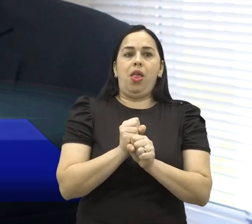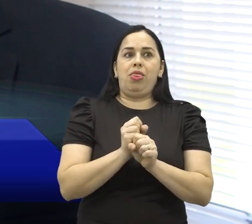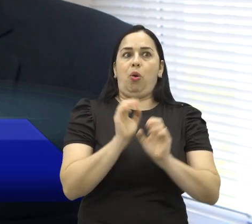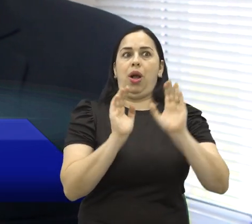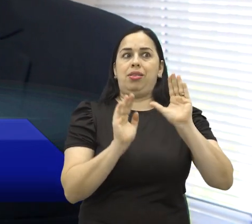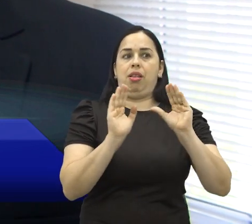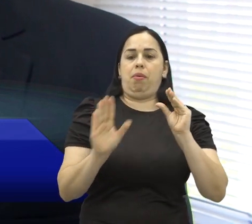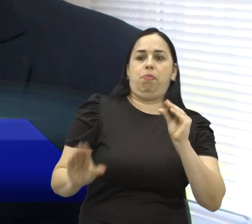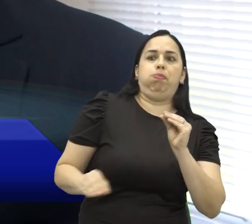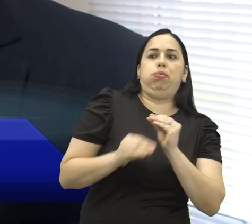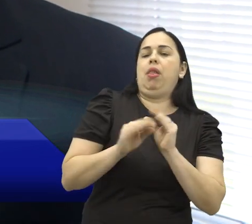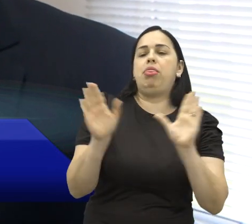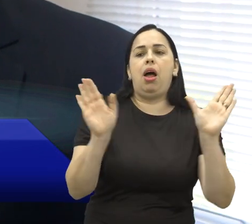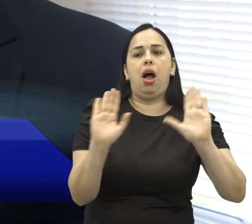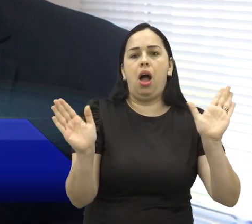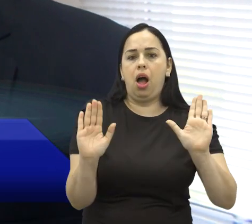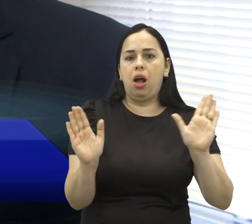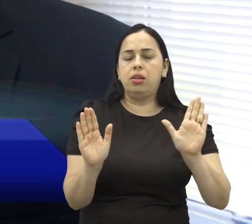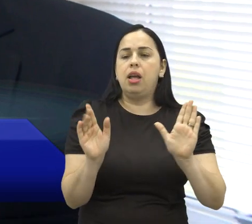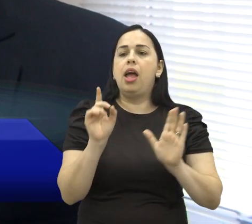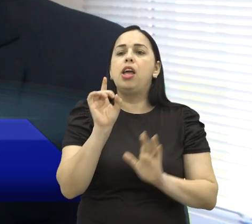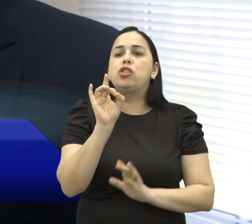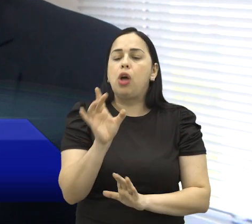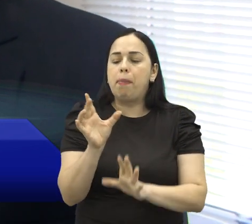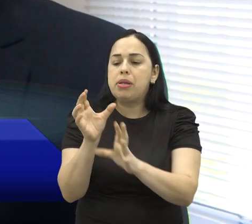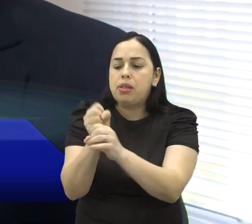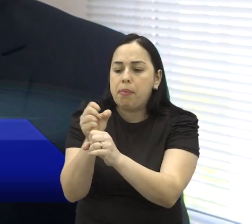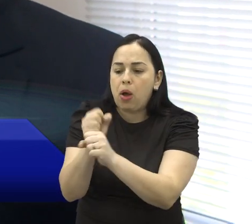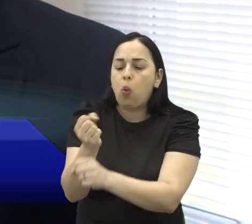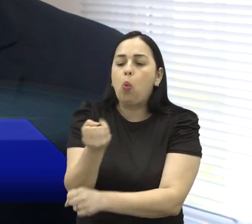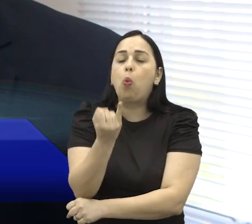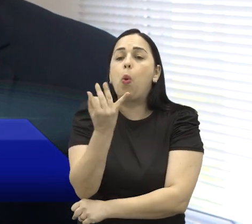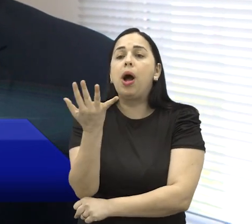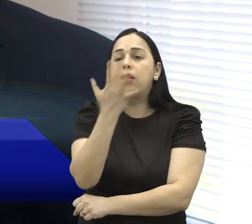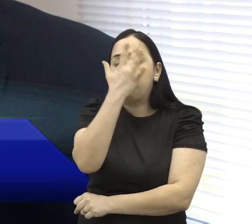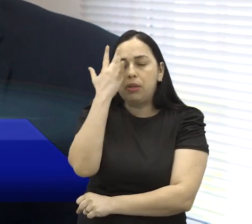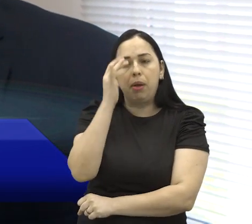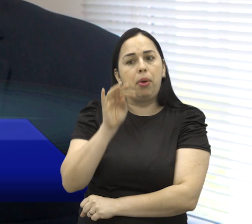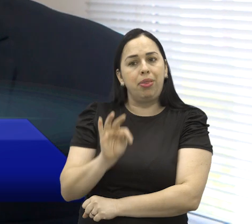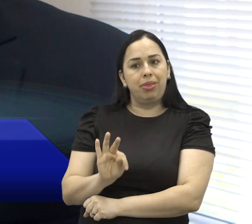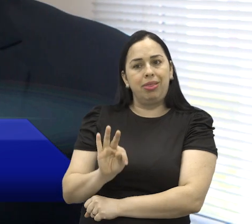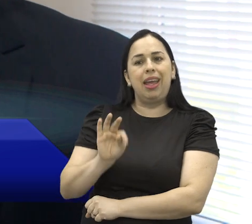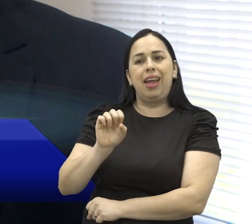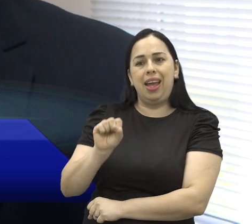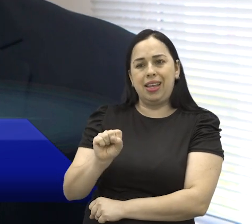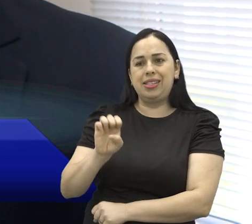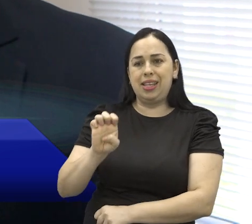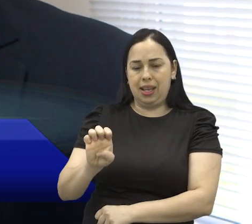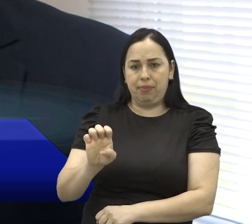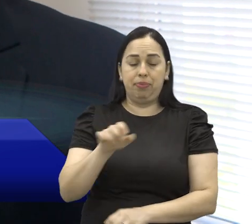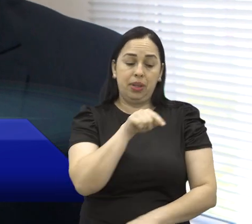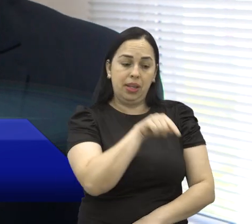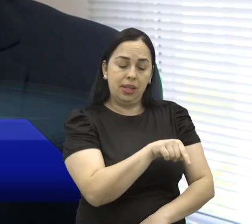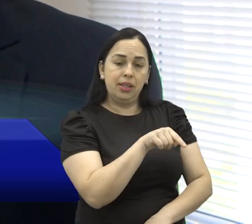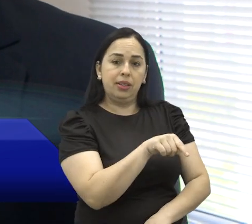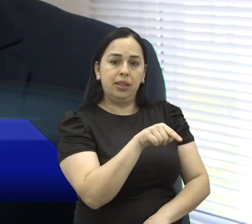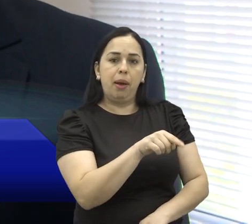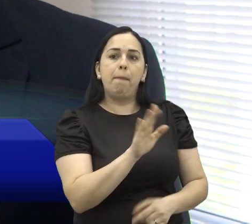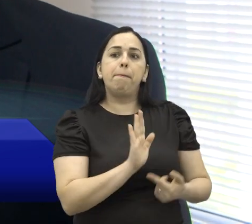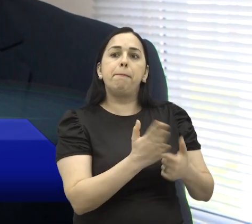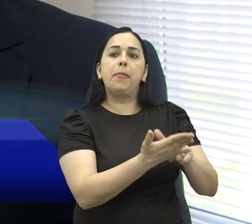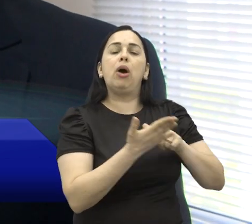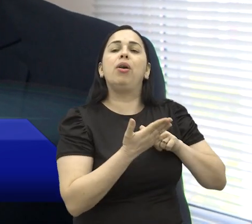candidato. Ele, na verdade, serve para um controle lá do TSE, tá bom? Em tese, os votos brancos